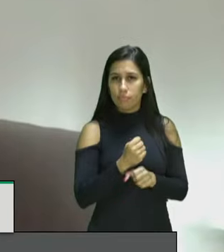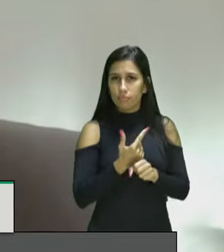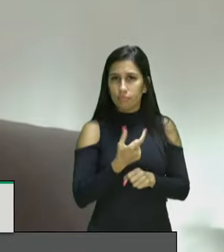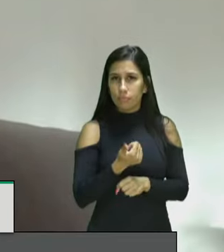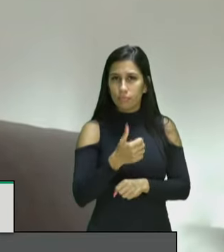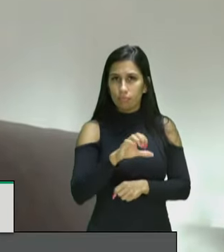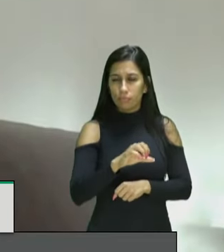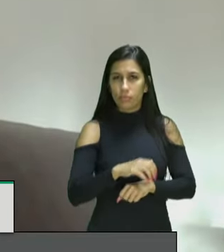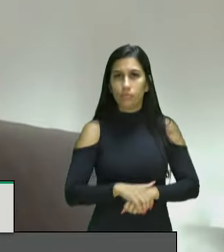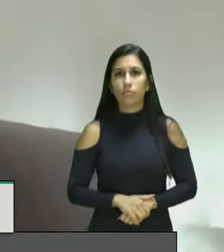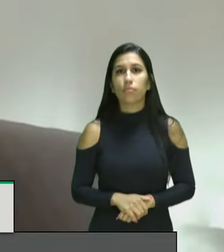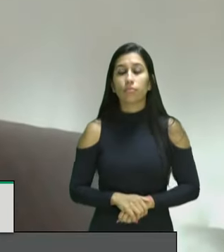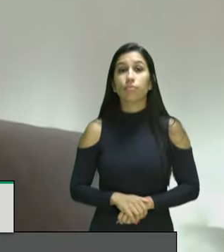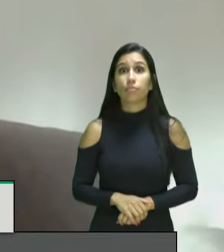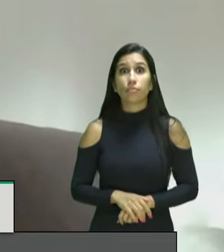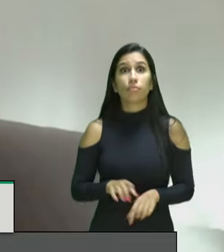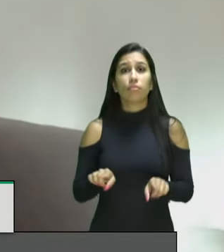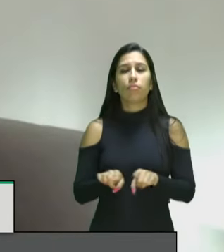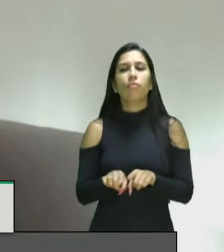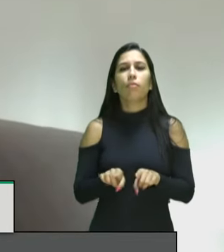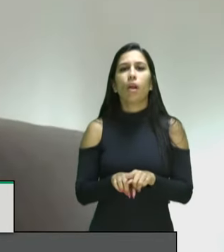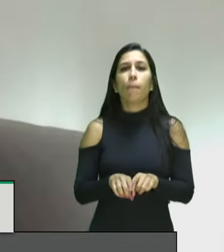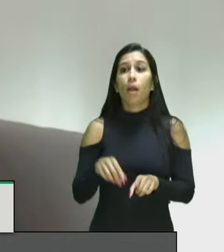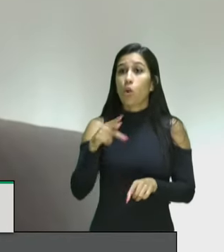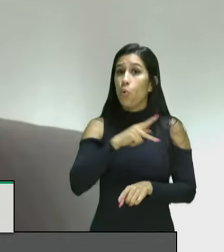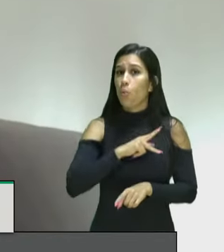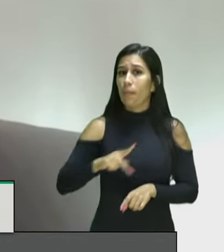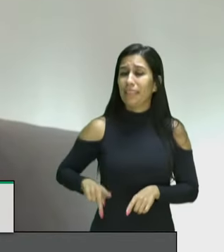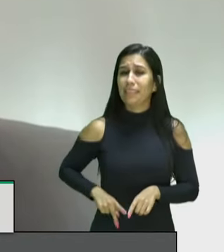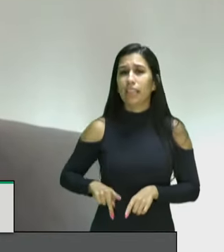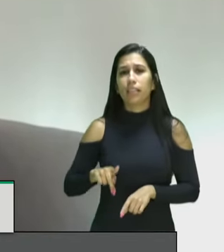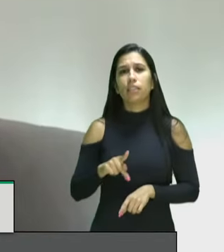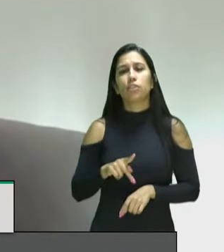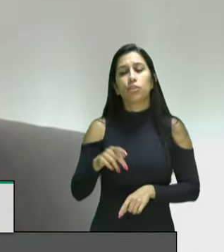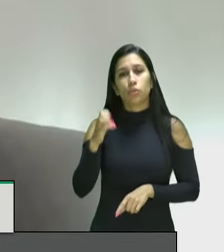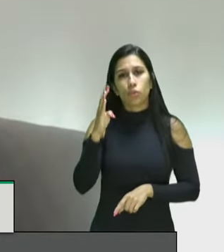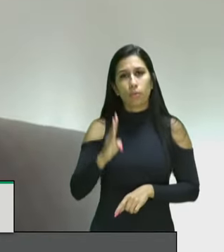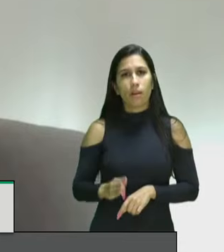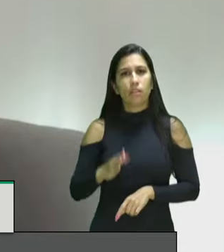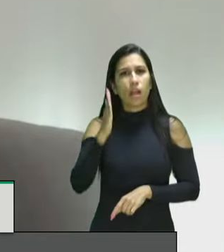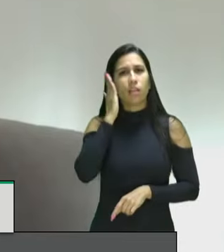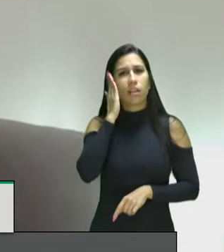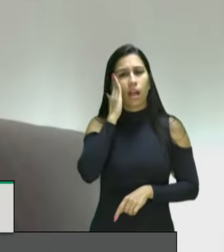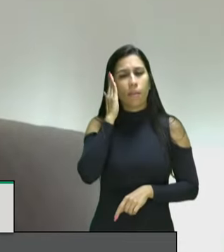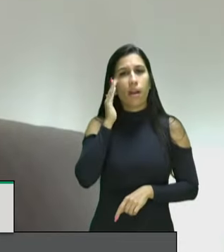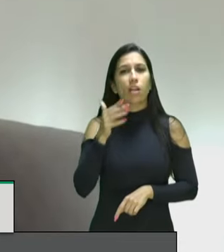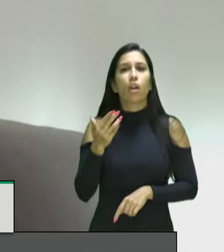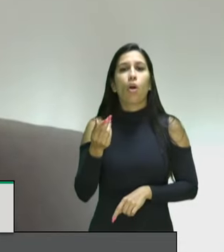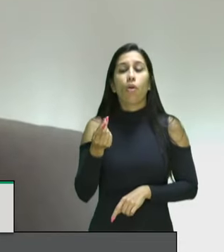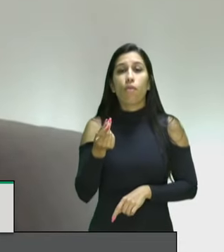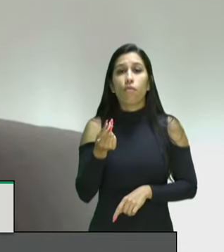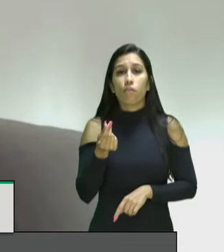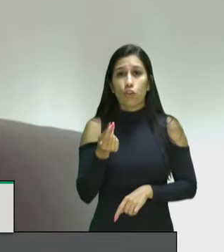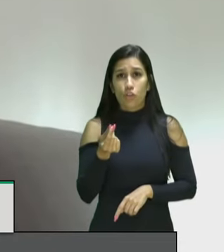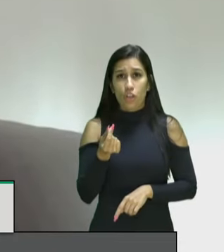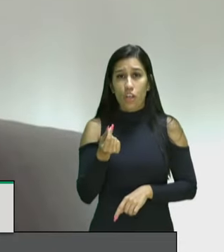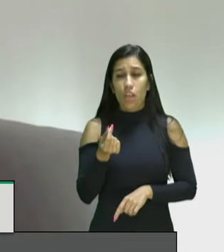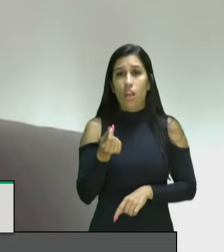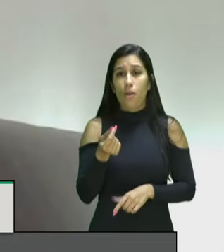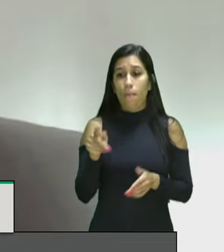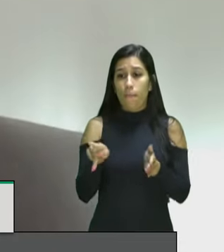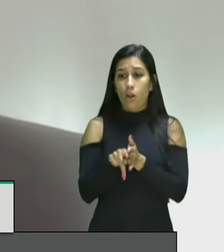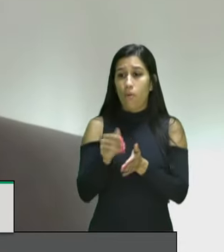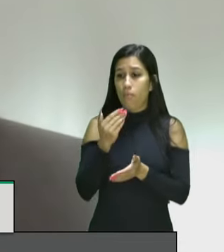recomendou ao presidente da república veto a dispositivo de lei que previa distribuição de cestas básicas